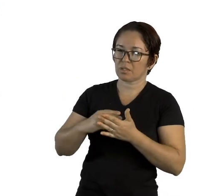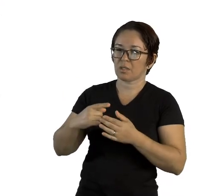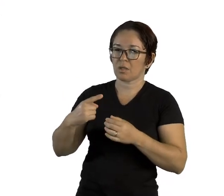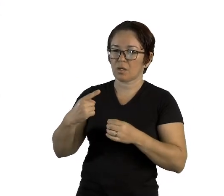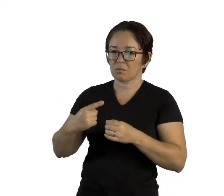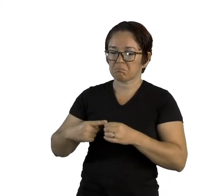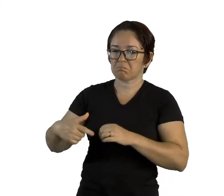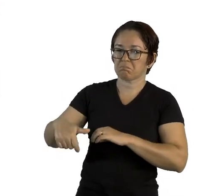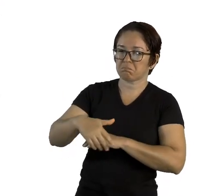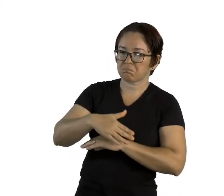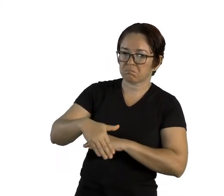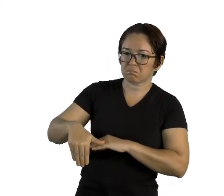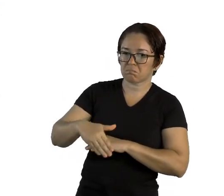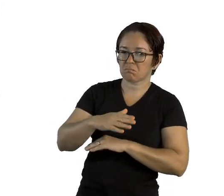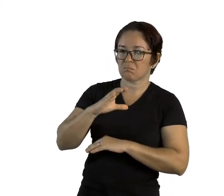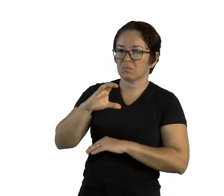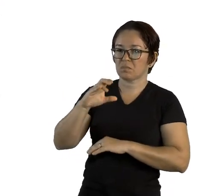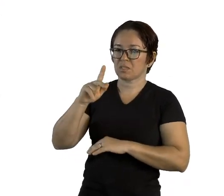estado e o CEP.